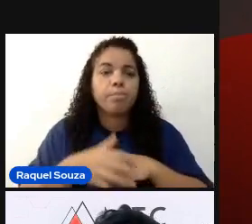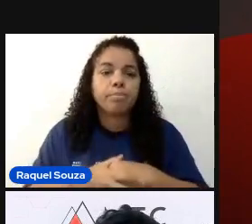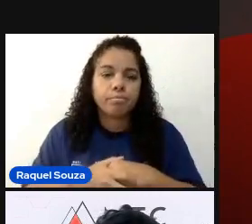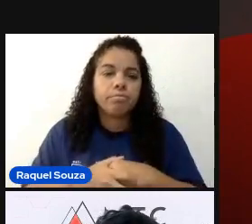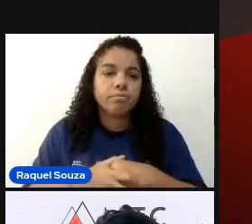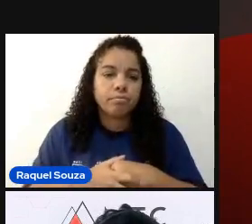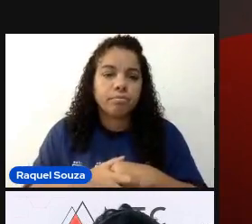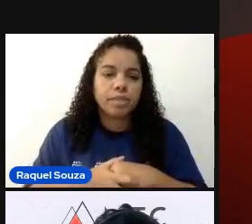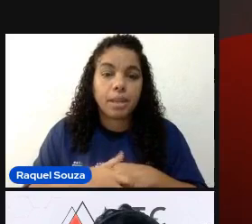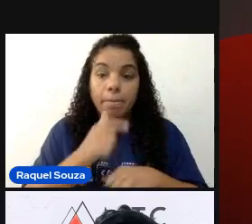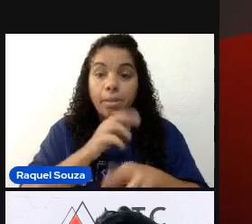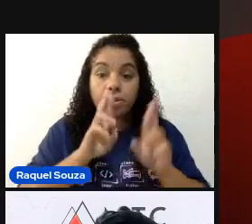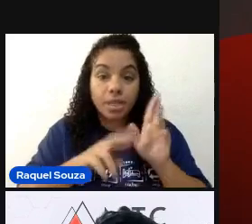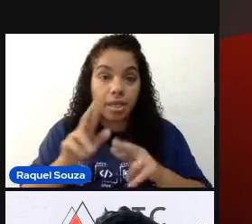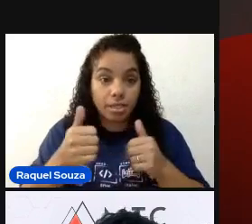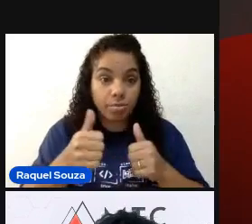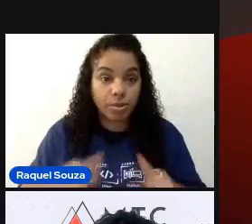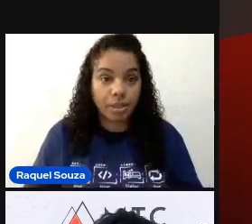Para responder.